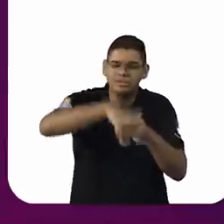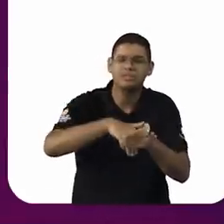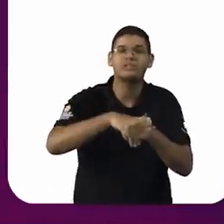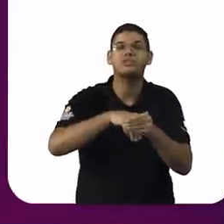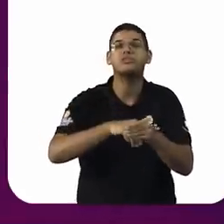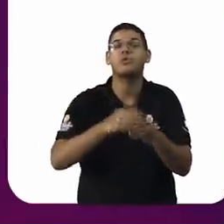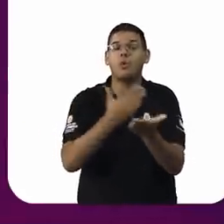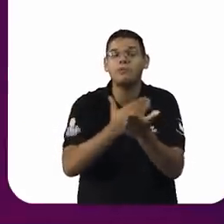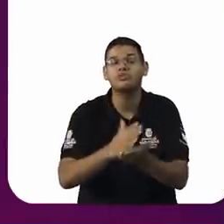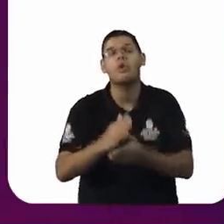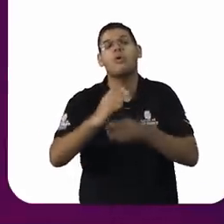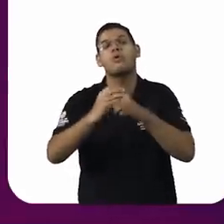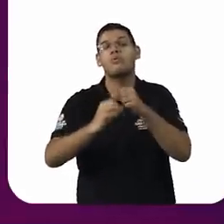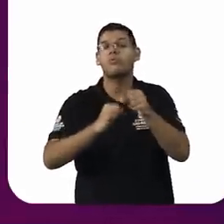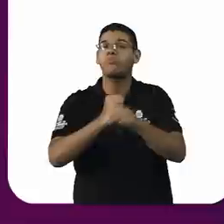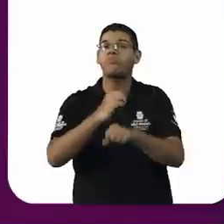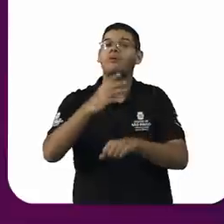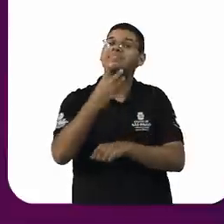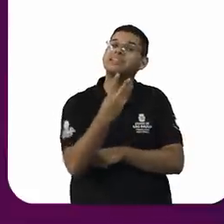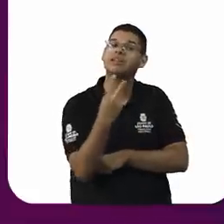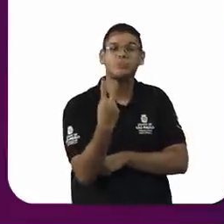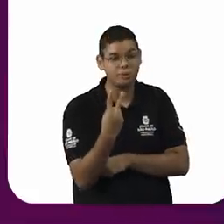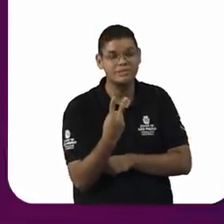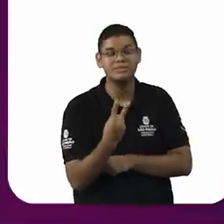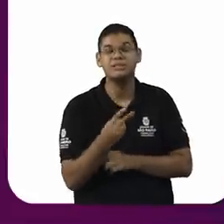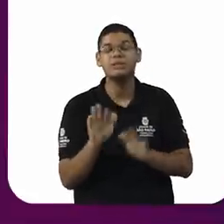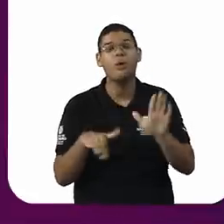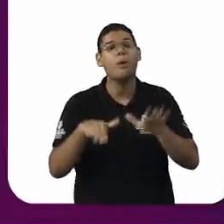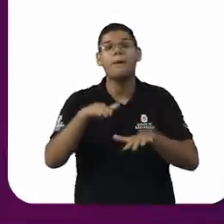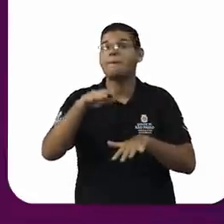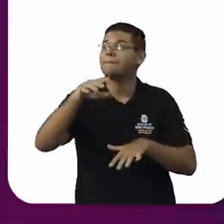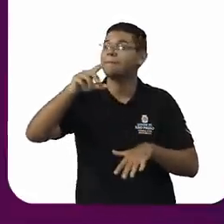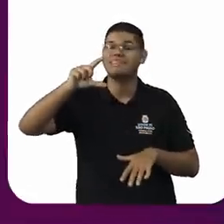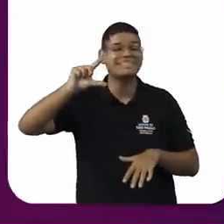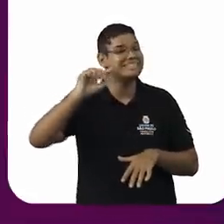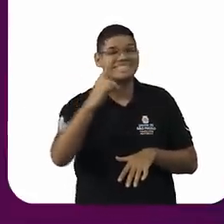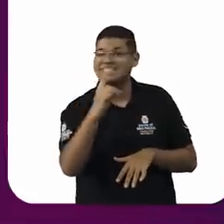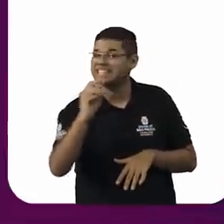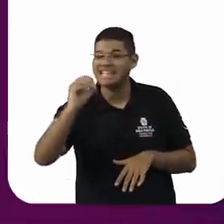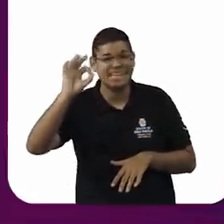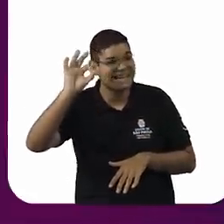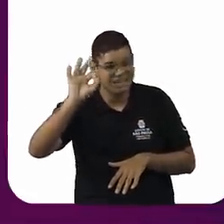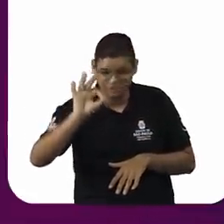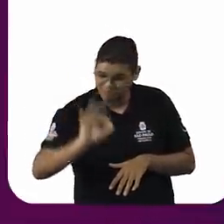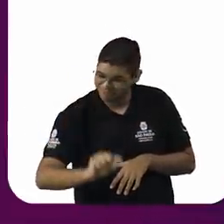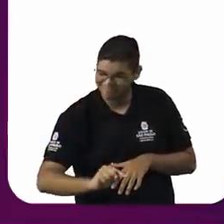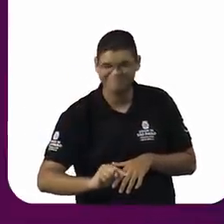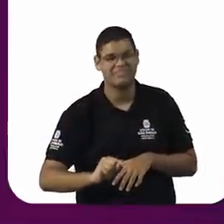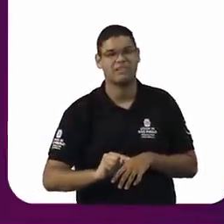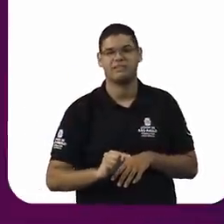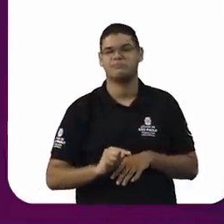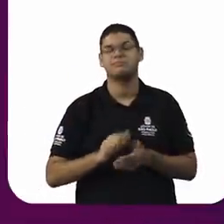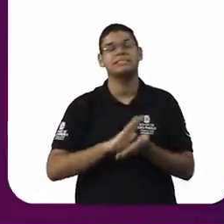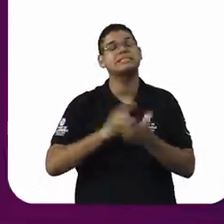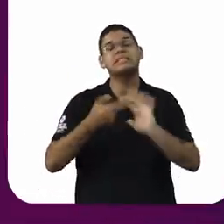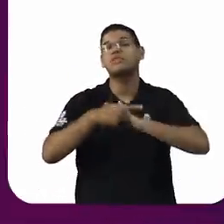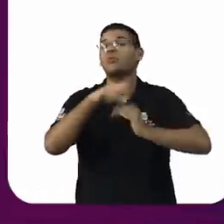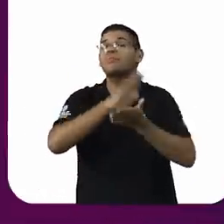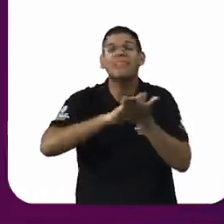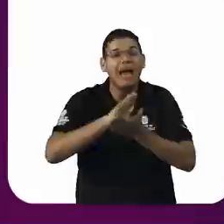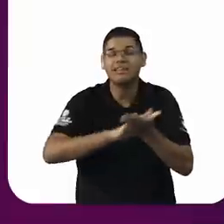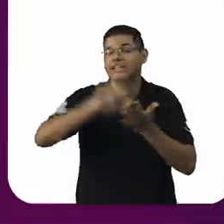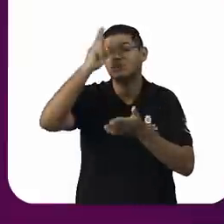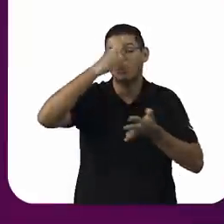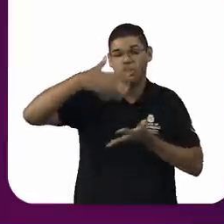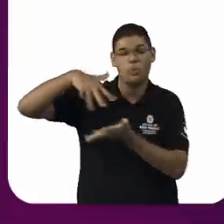falando de menos de 100 anos, que é nada na história do mundo. Então, a gente está falando de um grupo social que